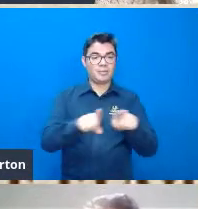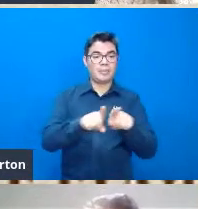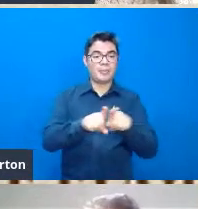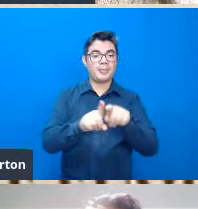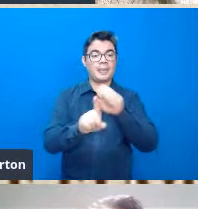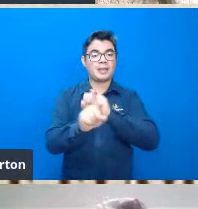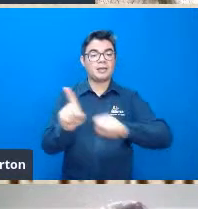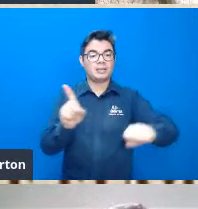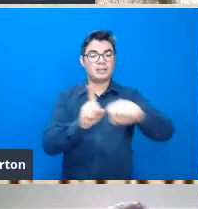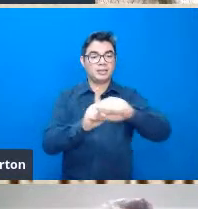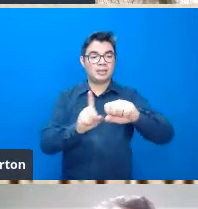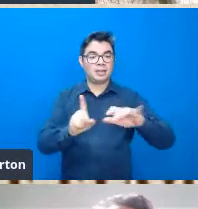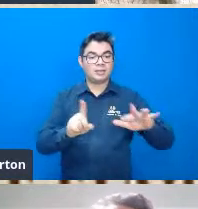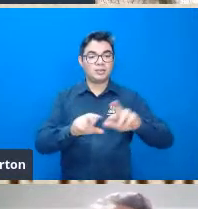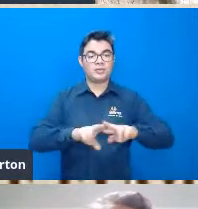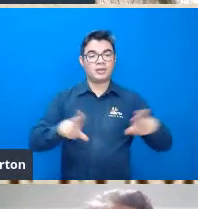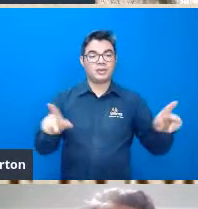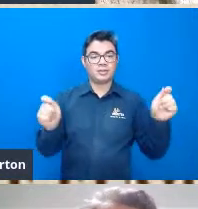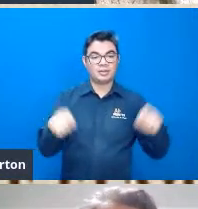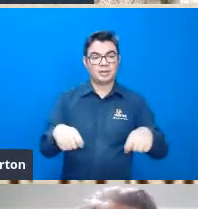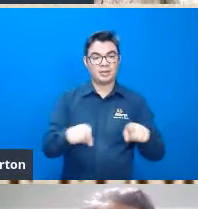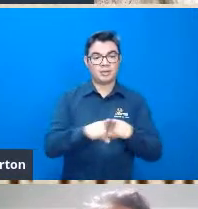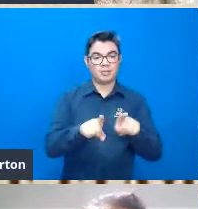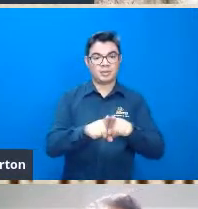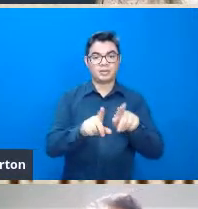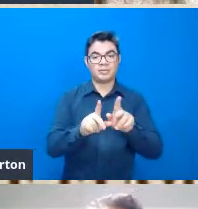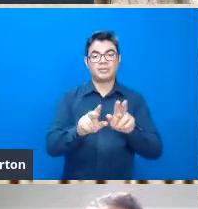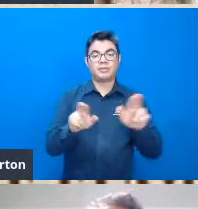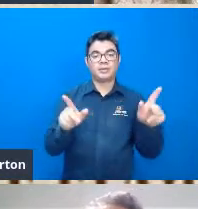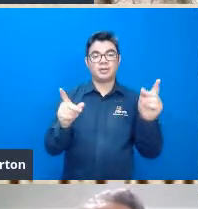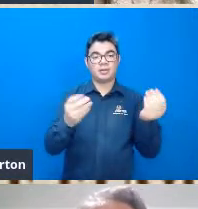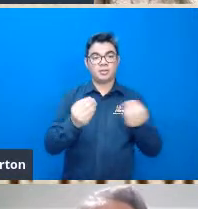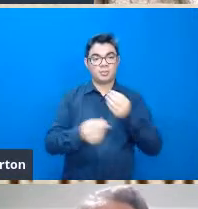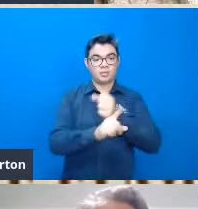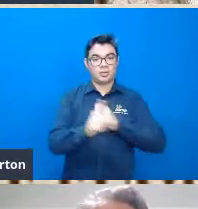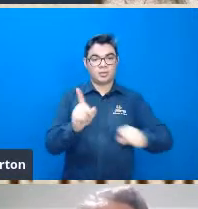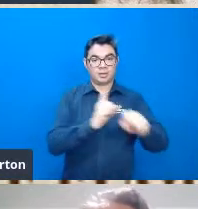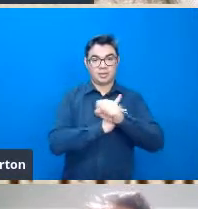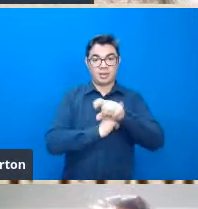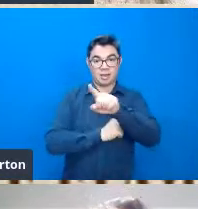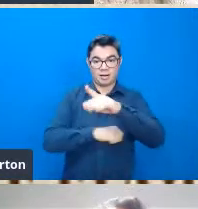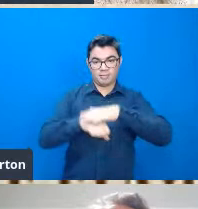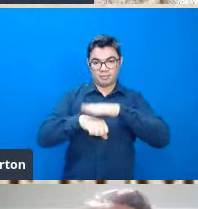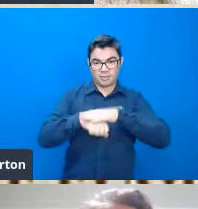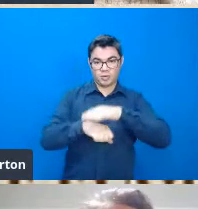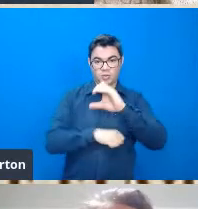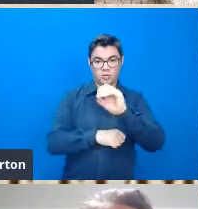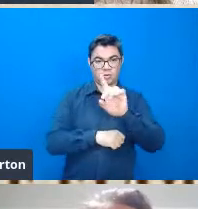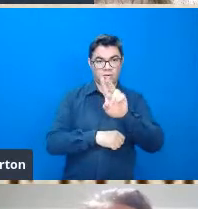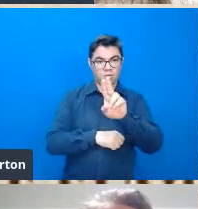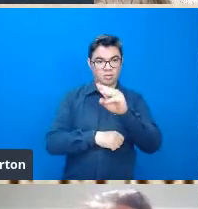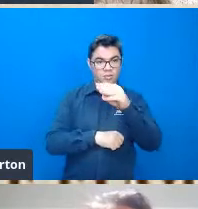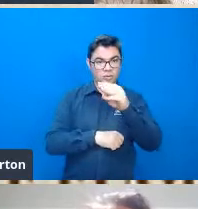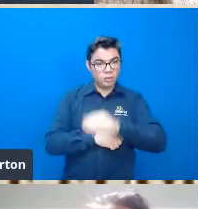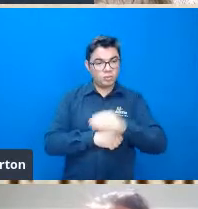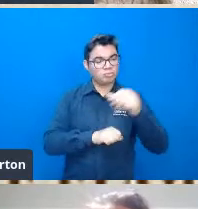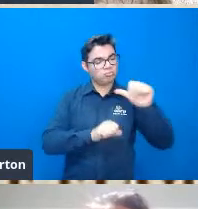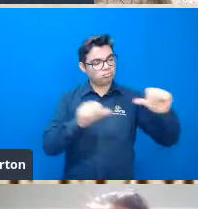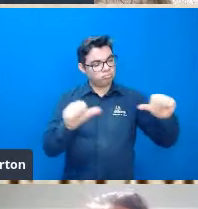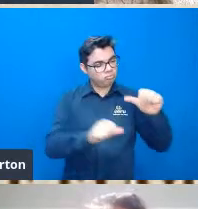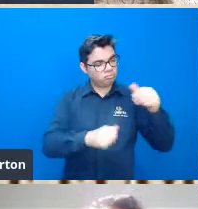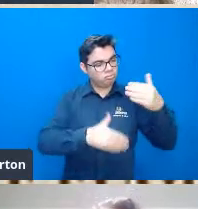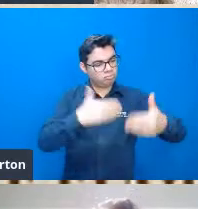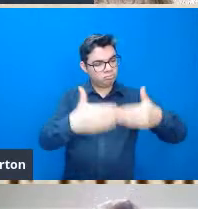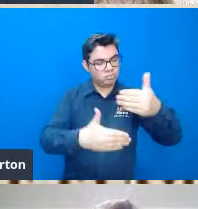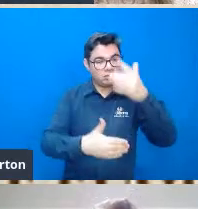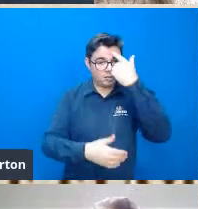diferente e nós víamos o mundo natural de uma forma muito diferente e aí que o Odum trouxe essas ideias e revolucionou essa forma de pensar e